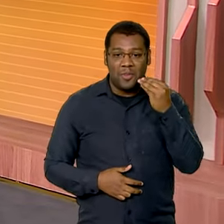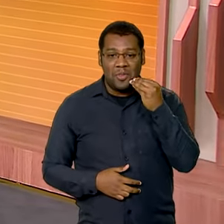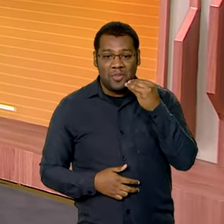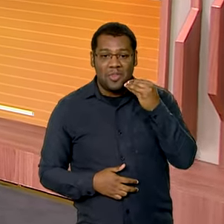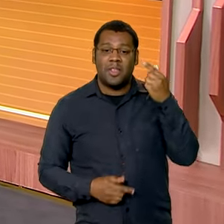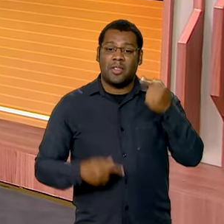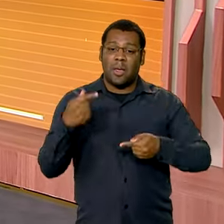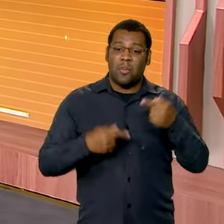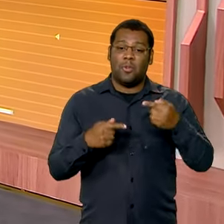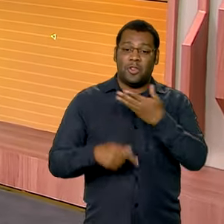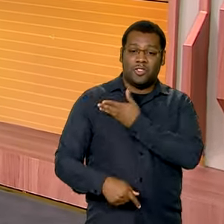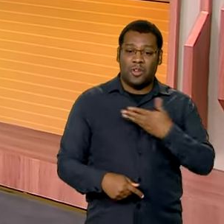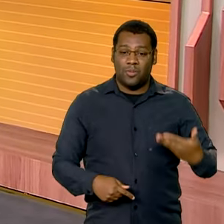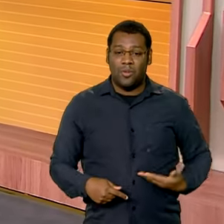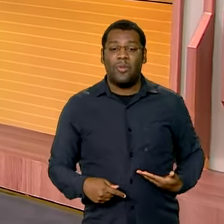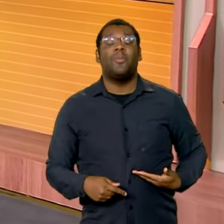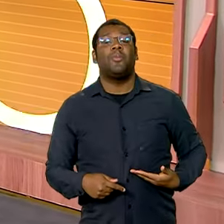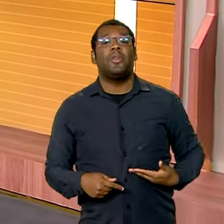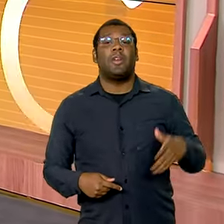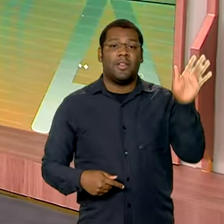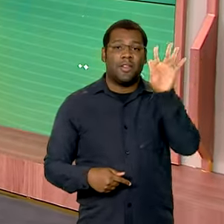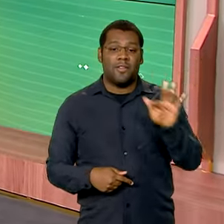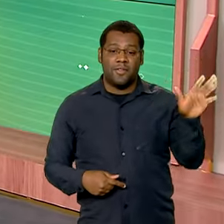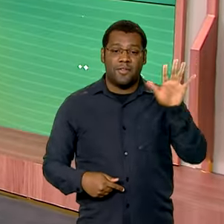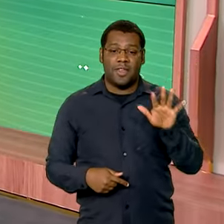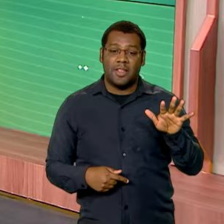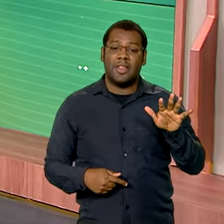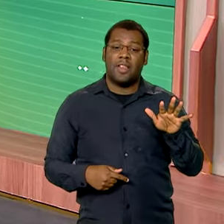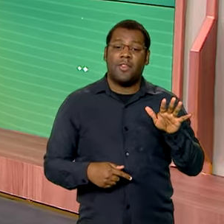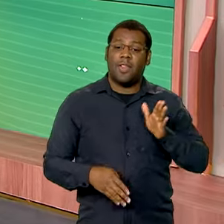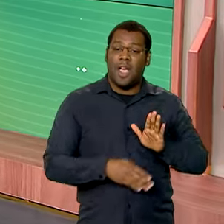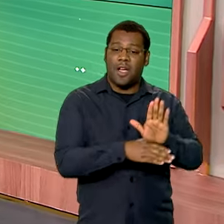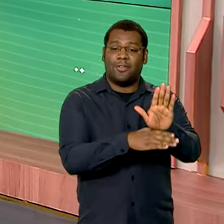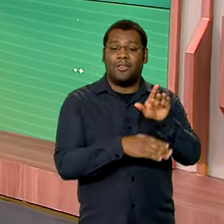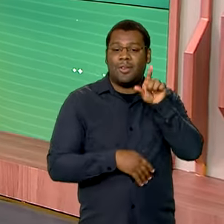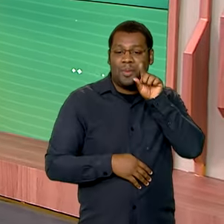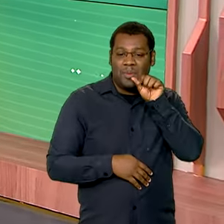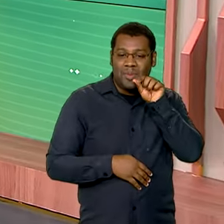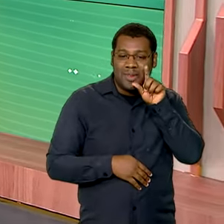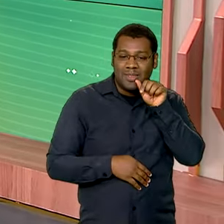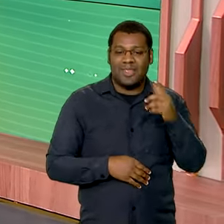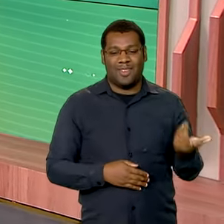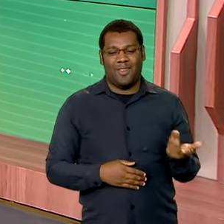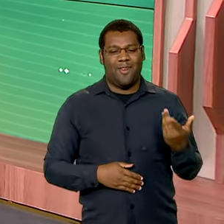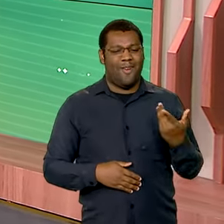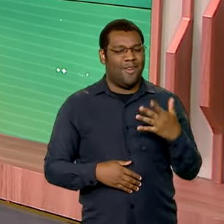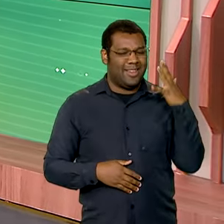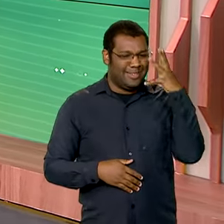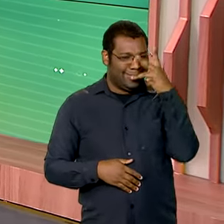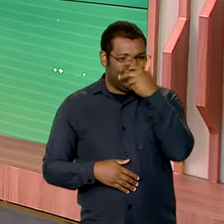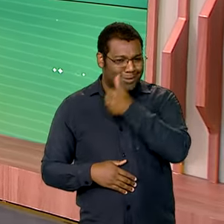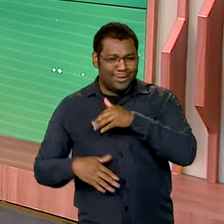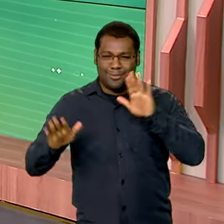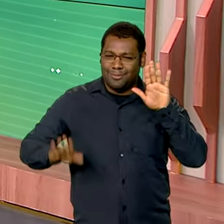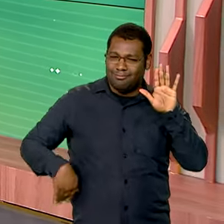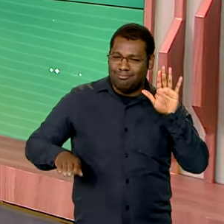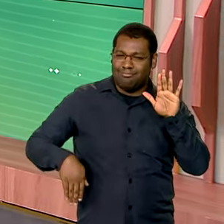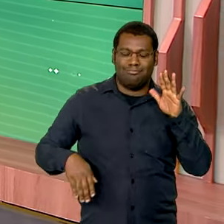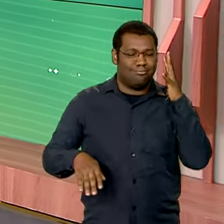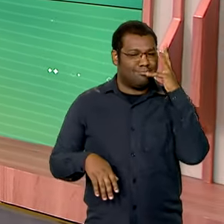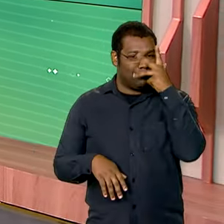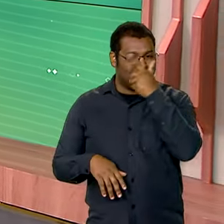políticas públicas do governo federal na capital alagoana, Maceió, Terra Linda, cheia de praias maravilhosas. Vamos usar os dados da